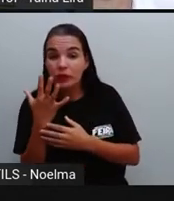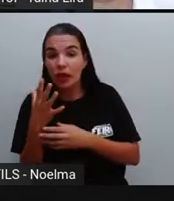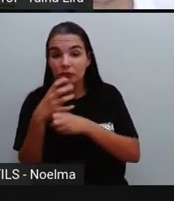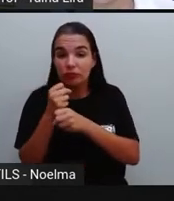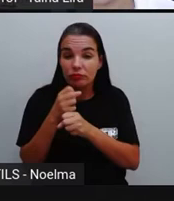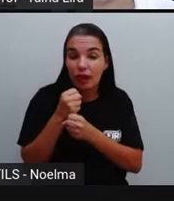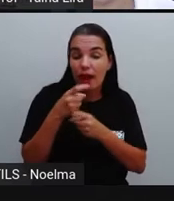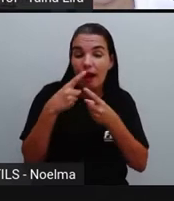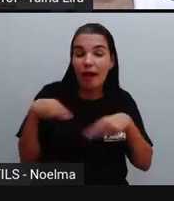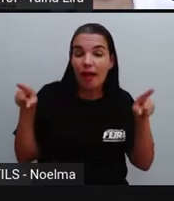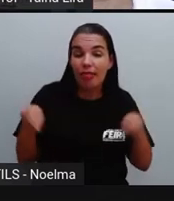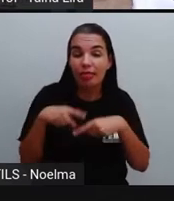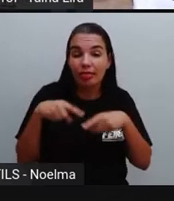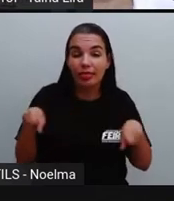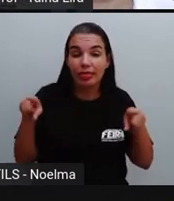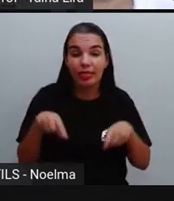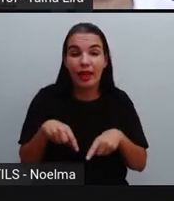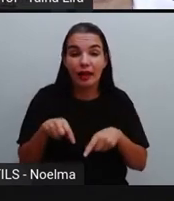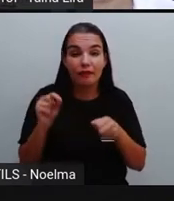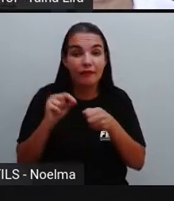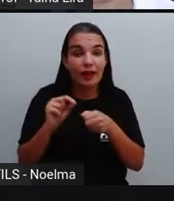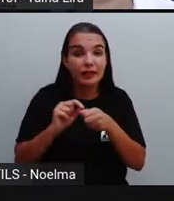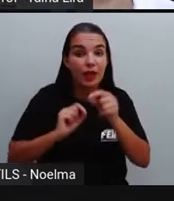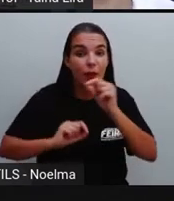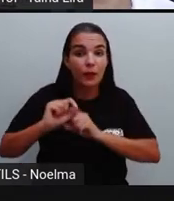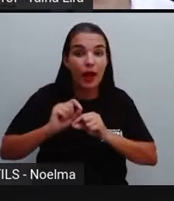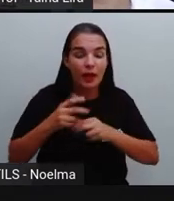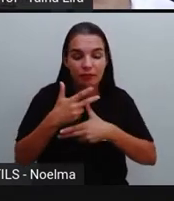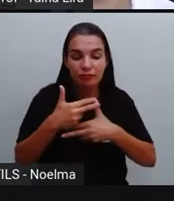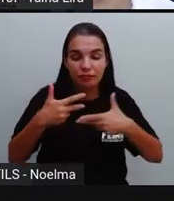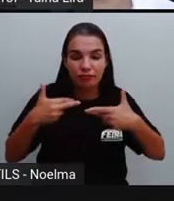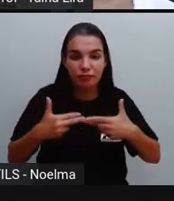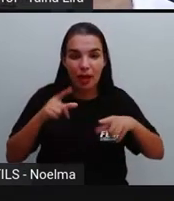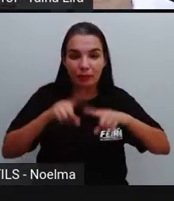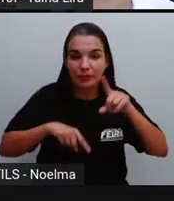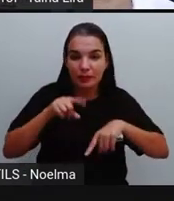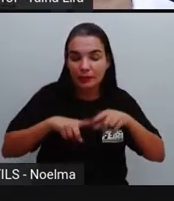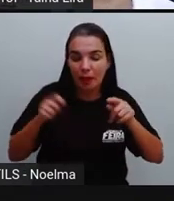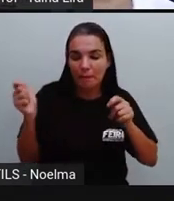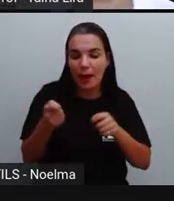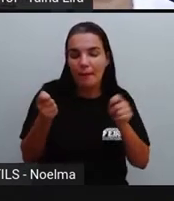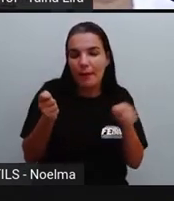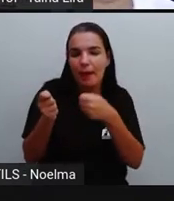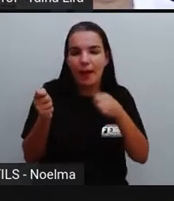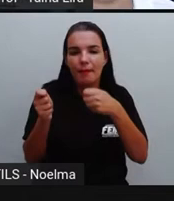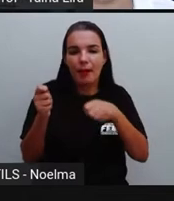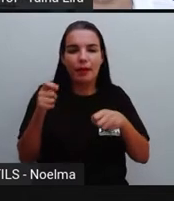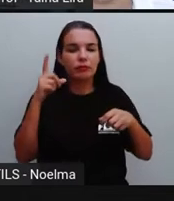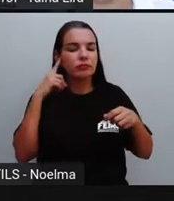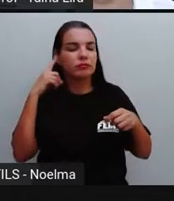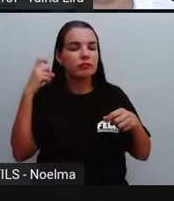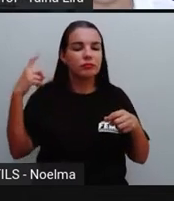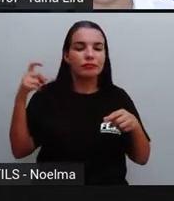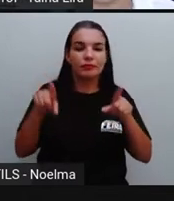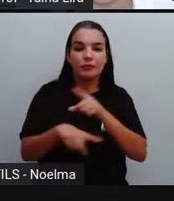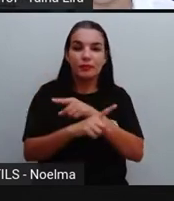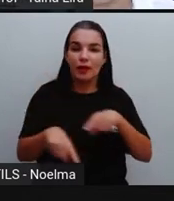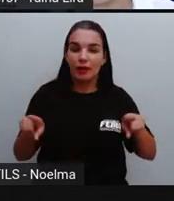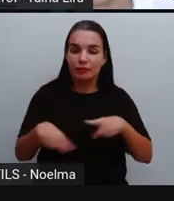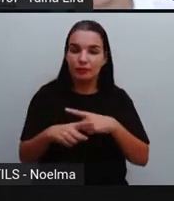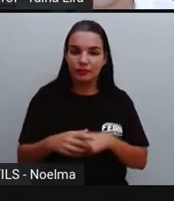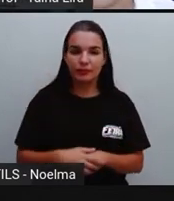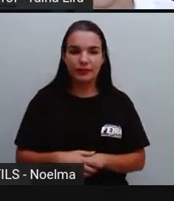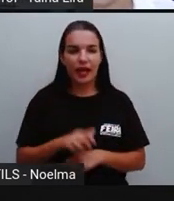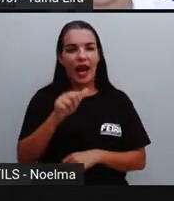a cantar, a produzir instrumentos, não foi? É, produziram ali o agogô,